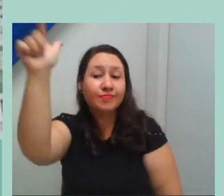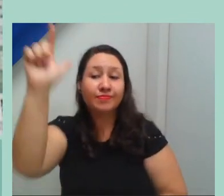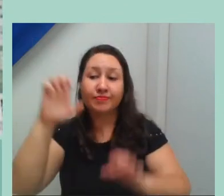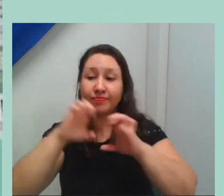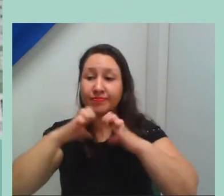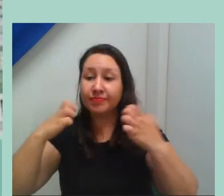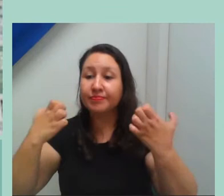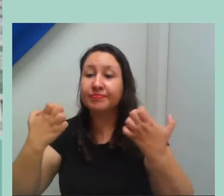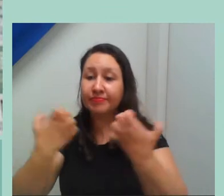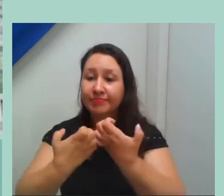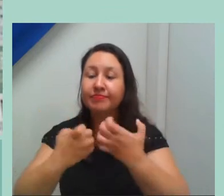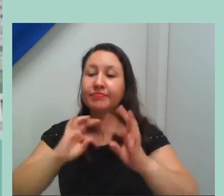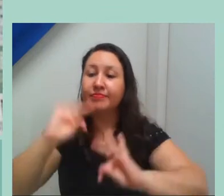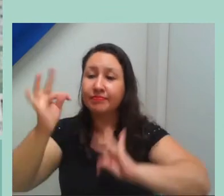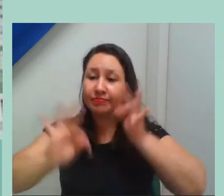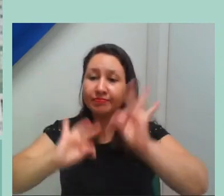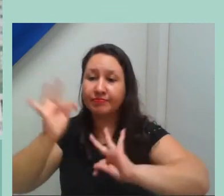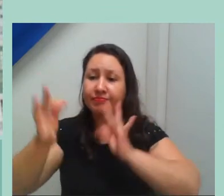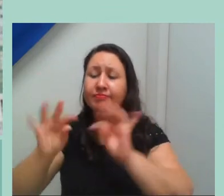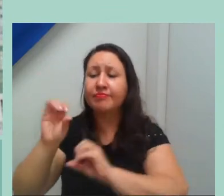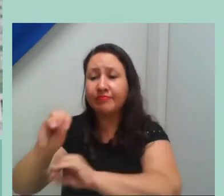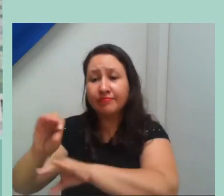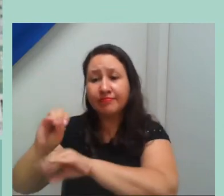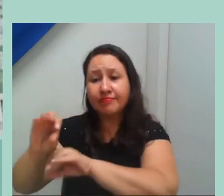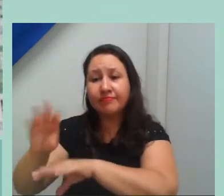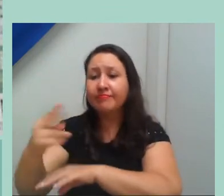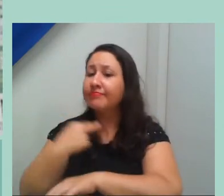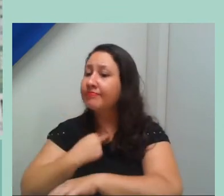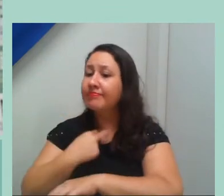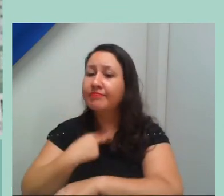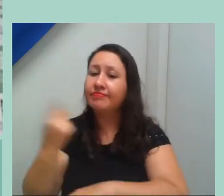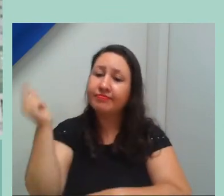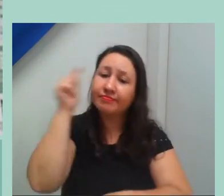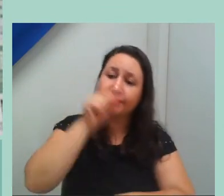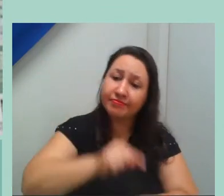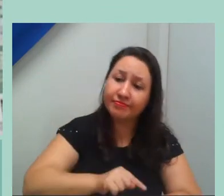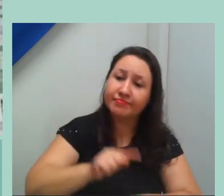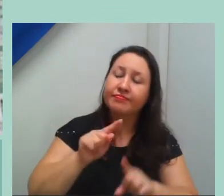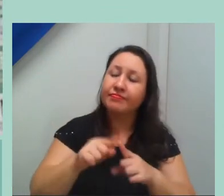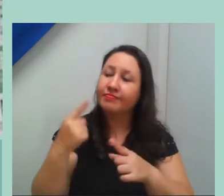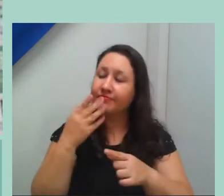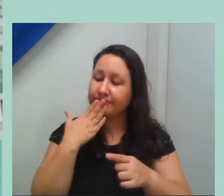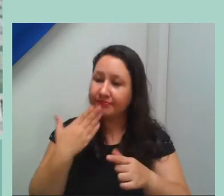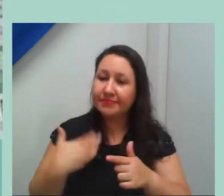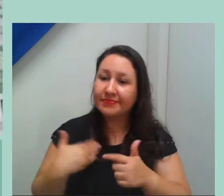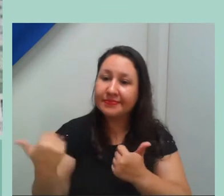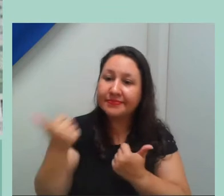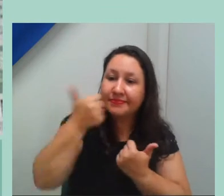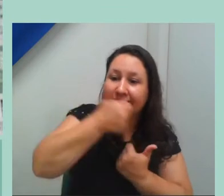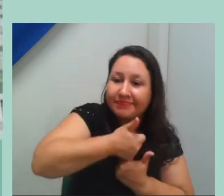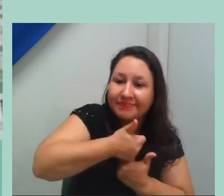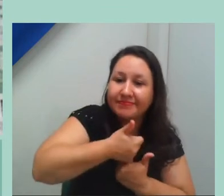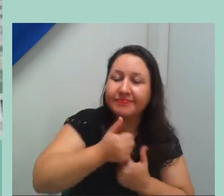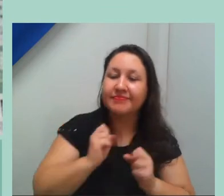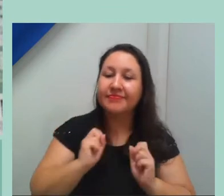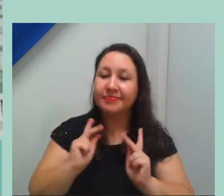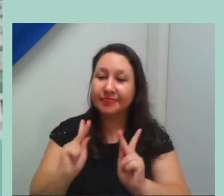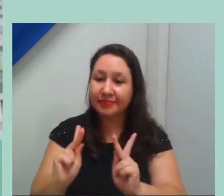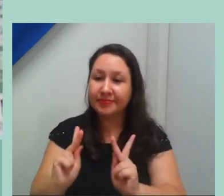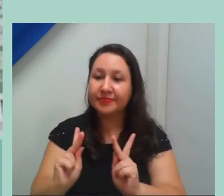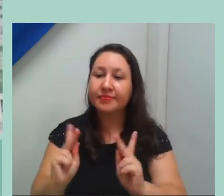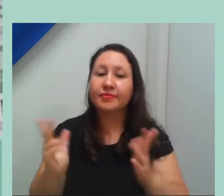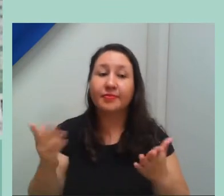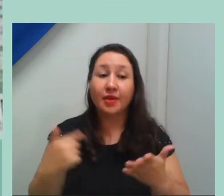Tecnológico. Infelizmente, ela não pôde estar aqui e me designou para que eu pudesse aqui estar prestigiando. Hoje, eu sou o único